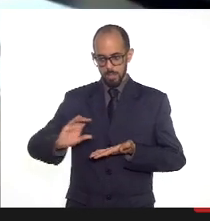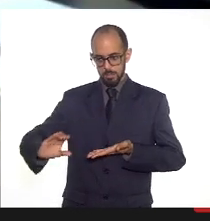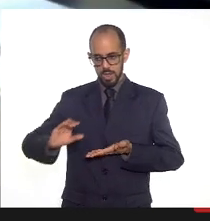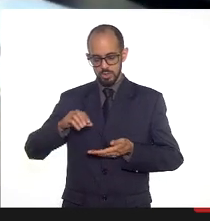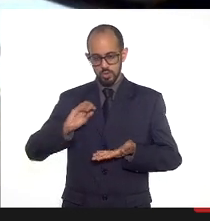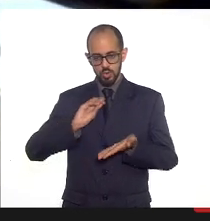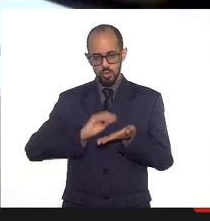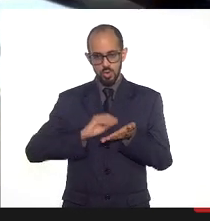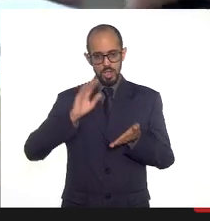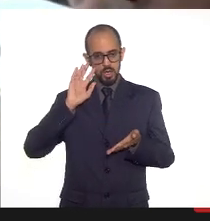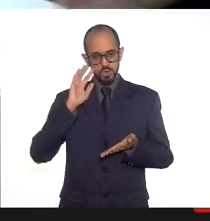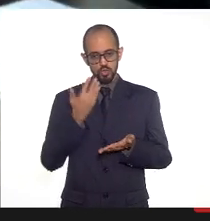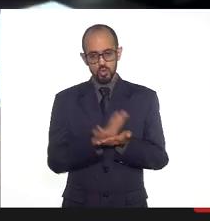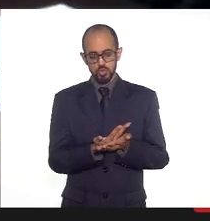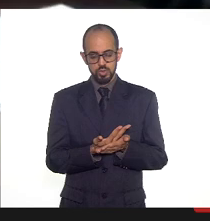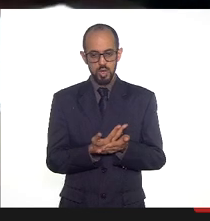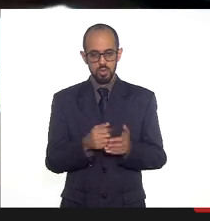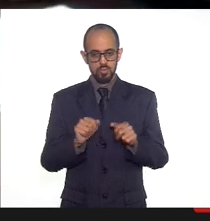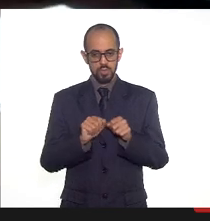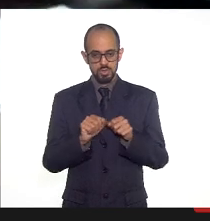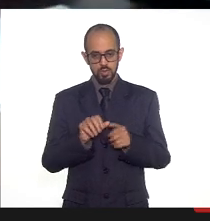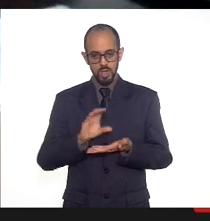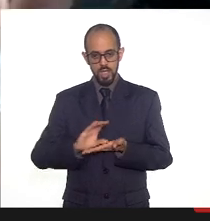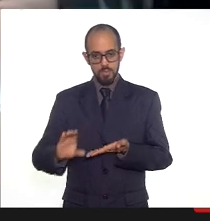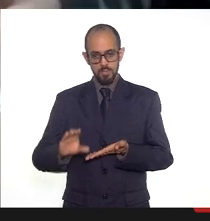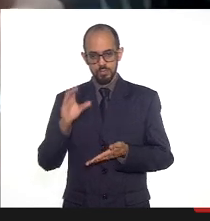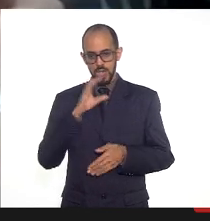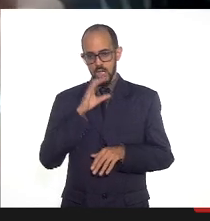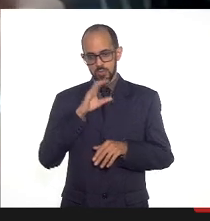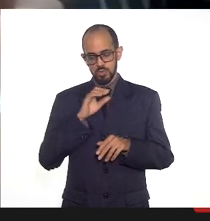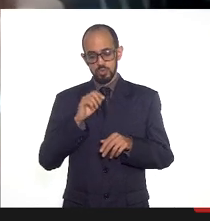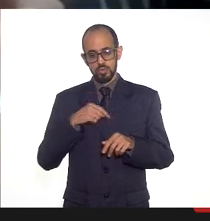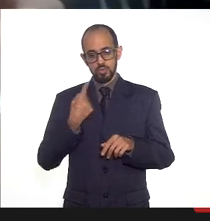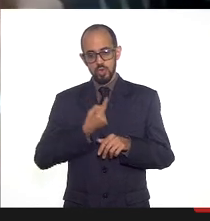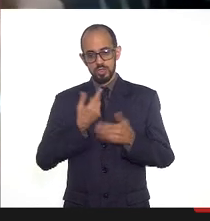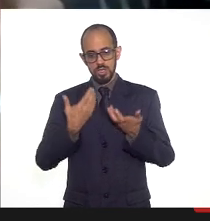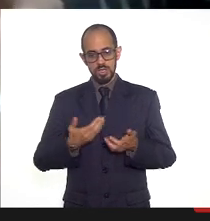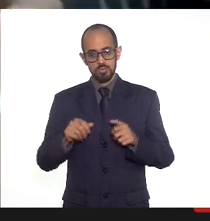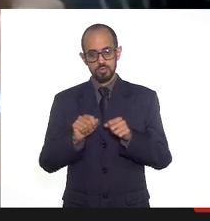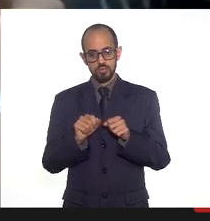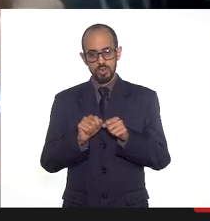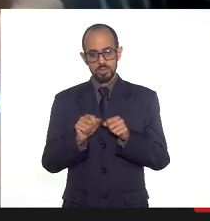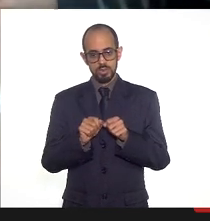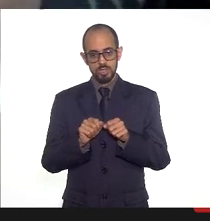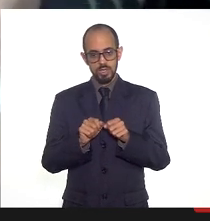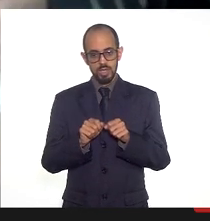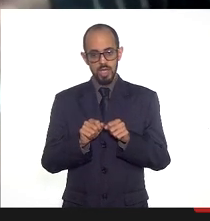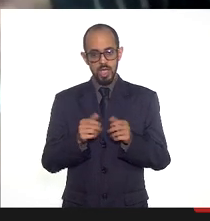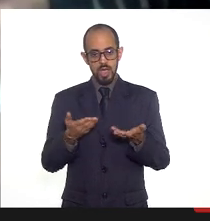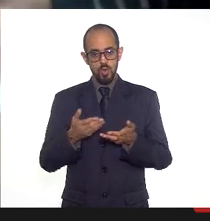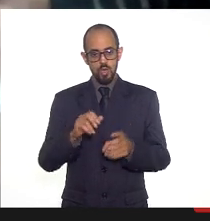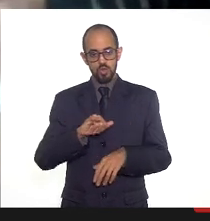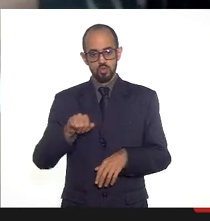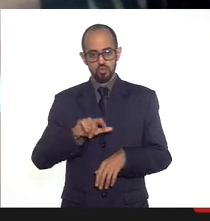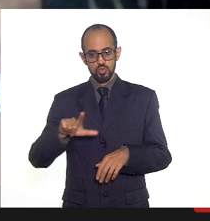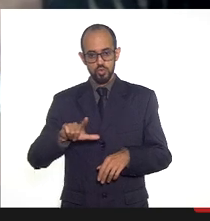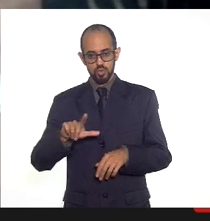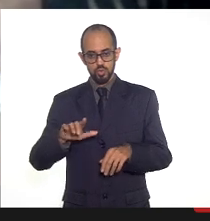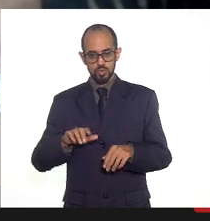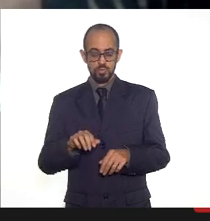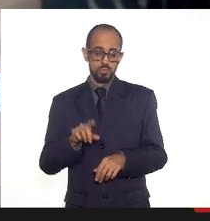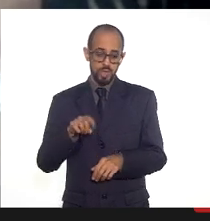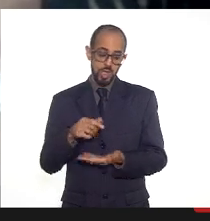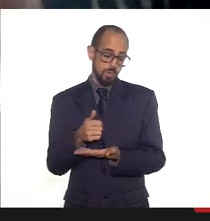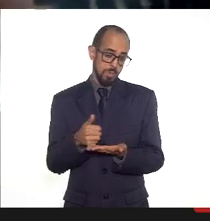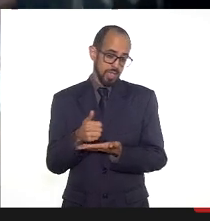resolução, para fazer o repasse o mais rápido possível. A gente pretende já fazer o repasse na população agora em julho. É basicamente isso